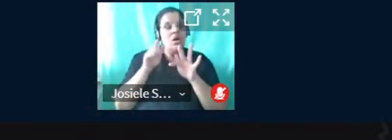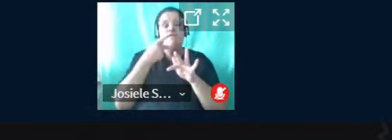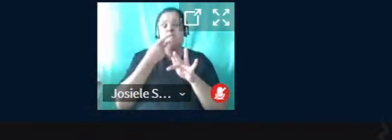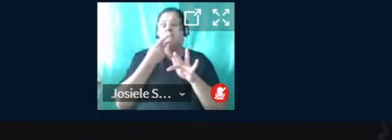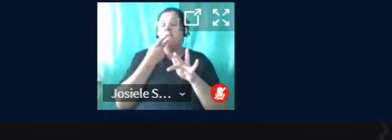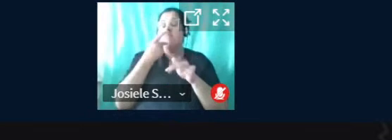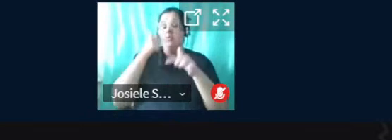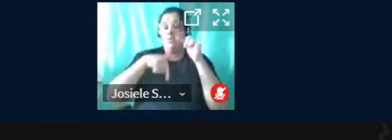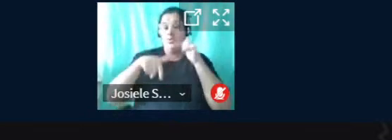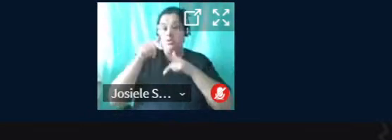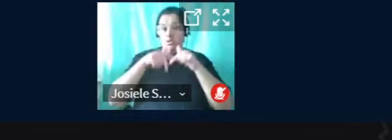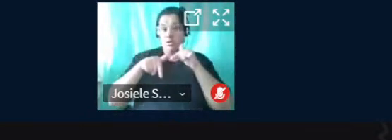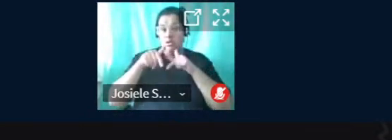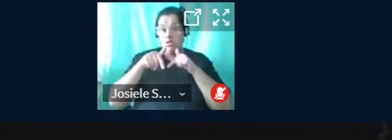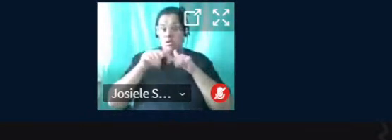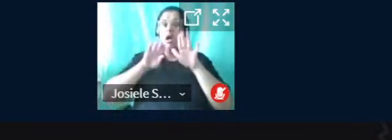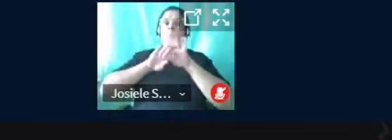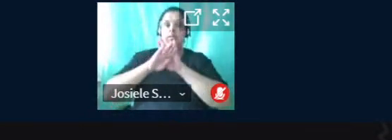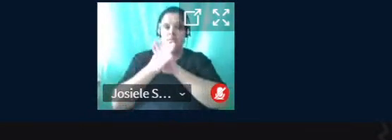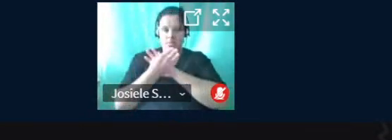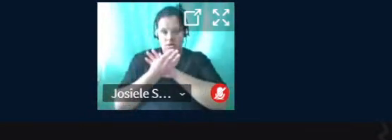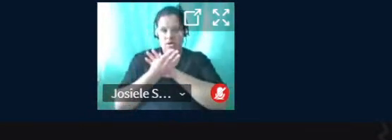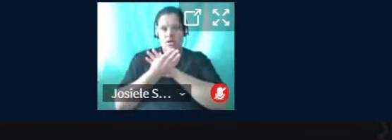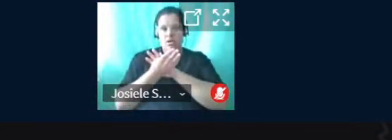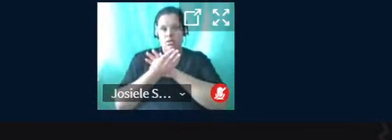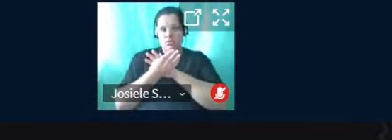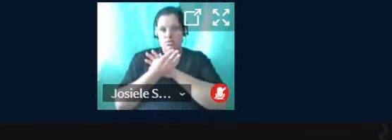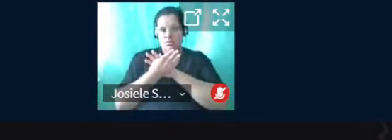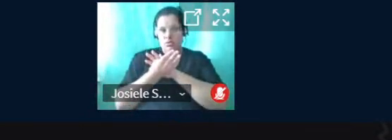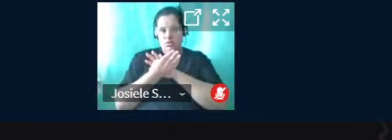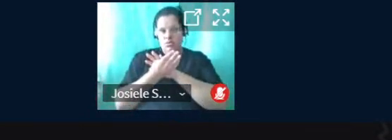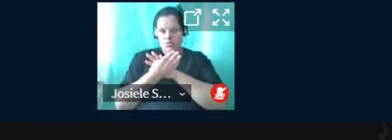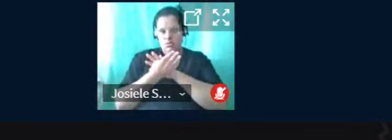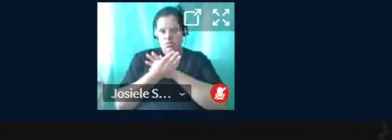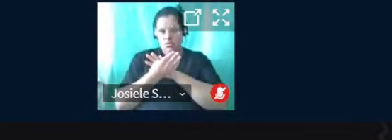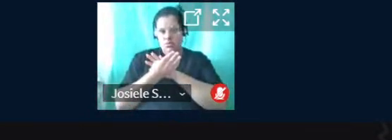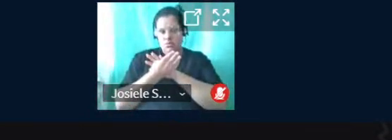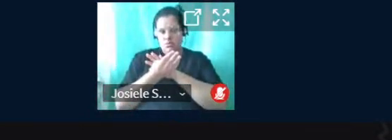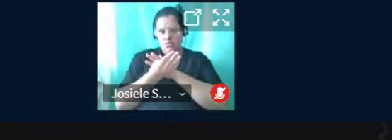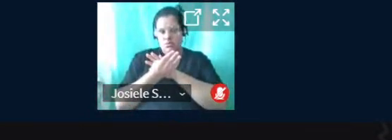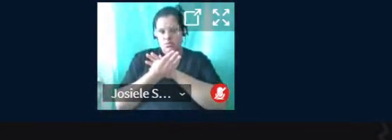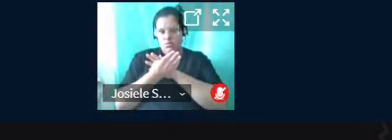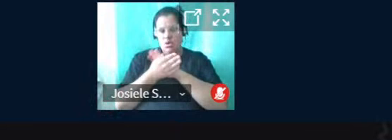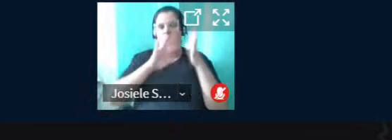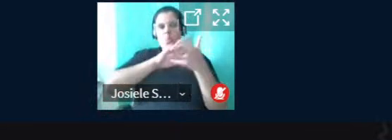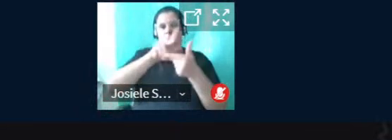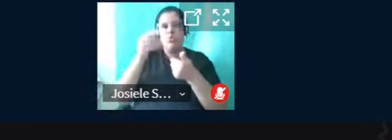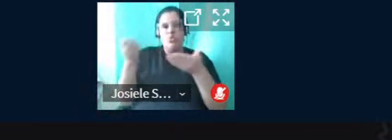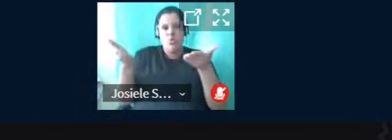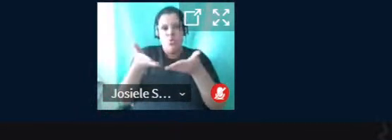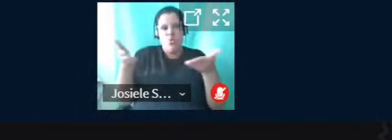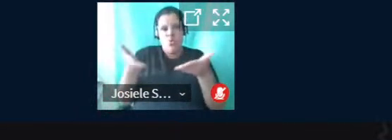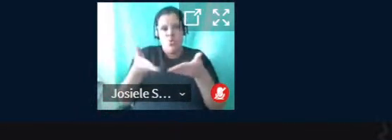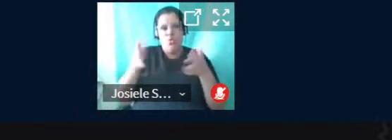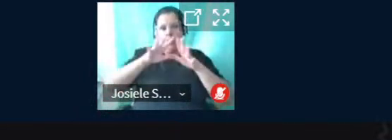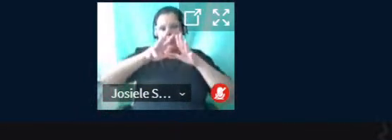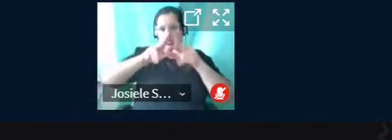ele veio para se adaptar. No nosso mundo de hoje em dia,